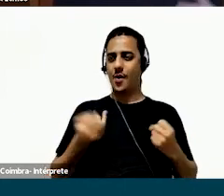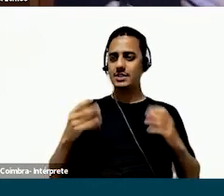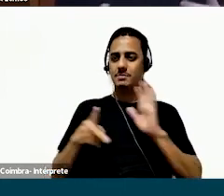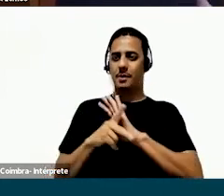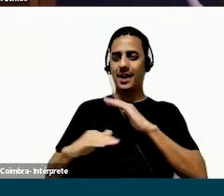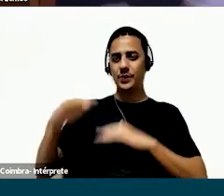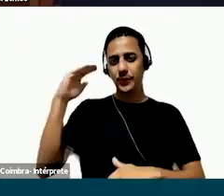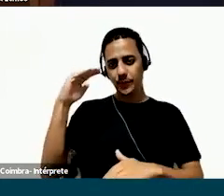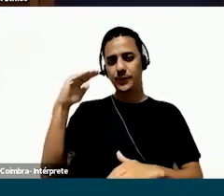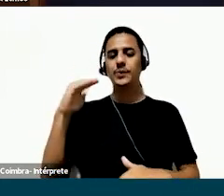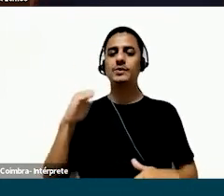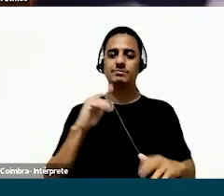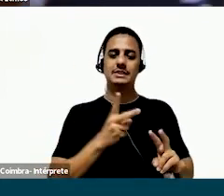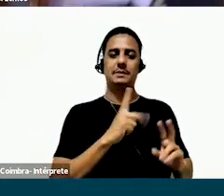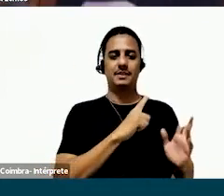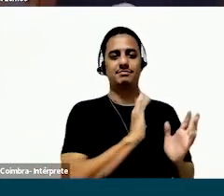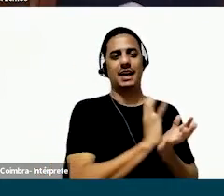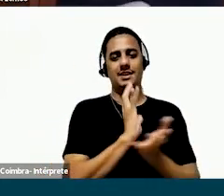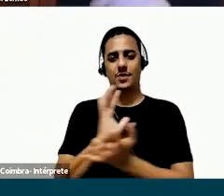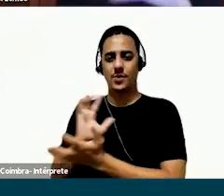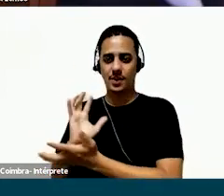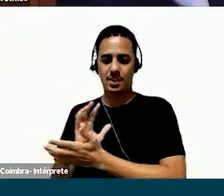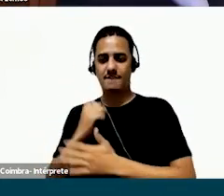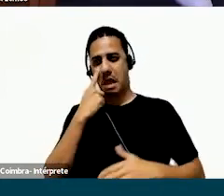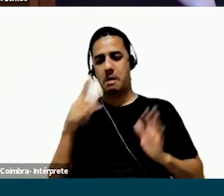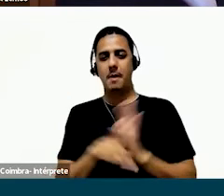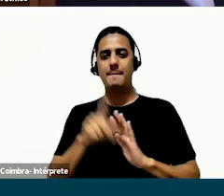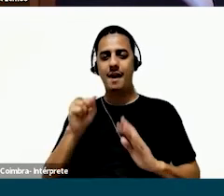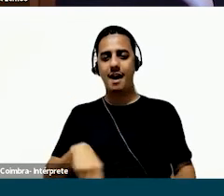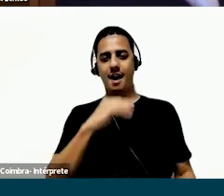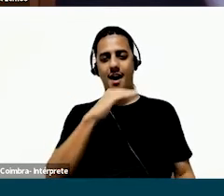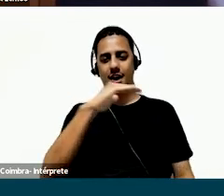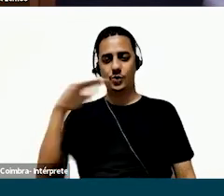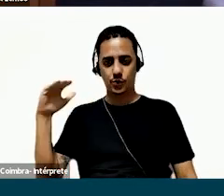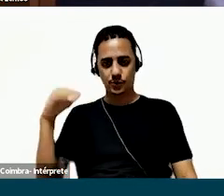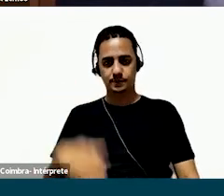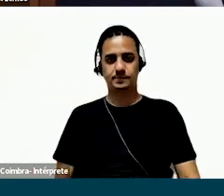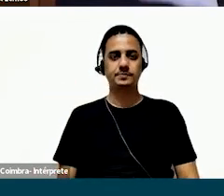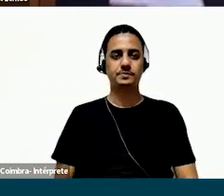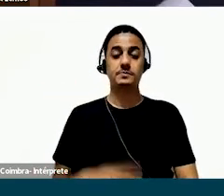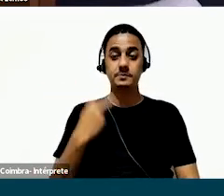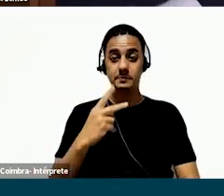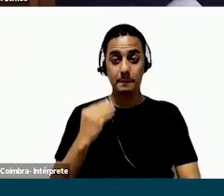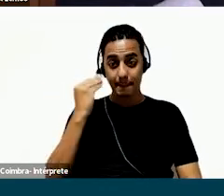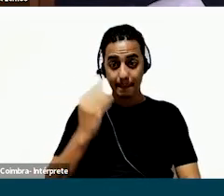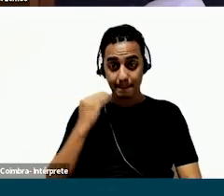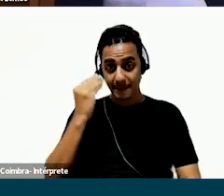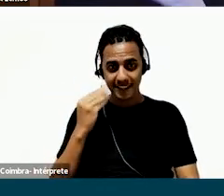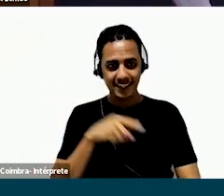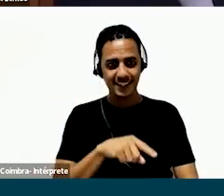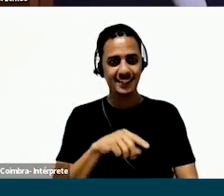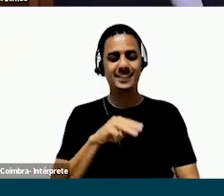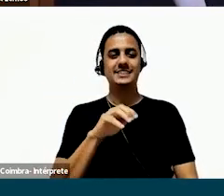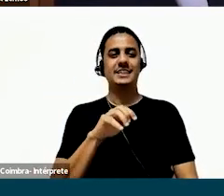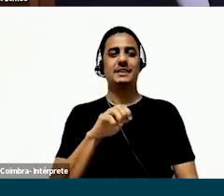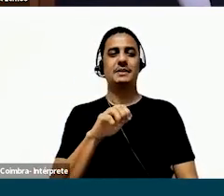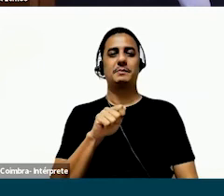vistos muito como coisas de adulto, e automaticamente elas já classificavam isso como coisas de adulto. Bom, essa